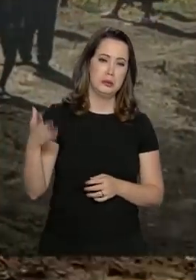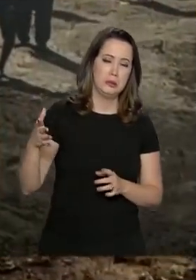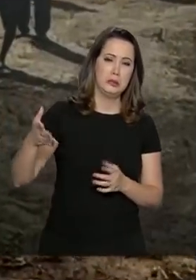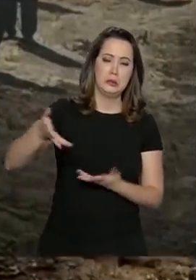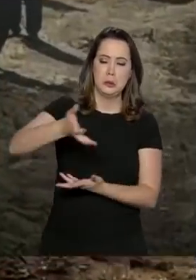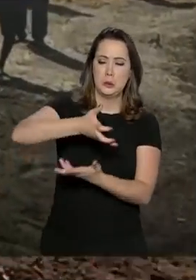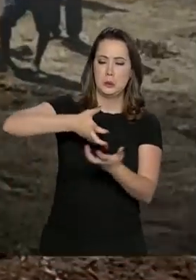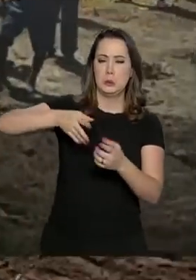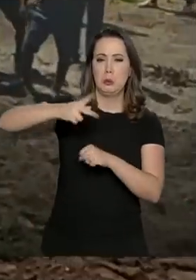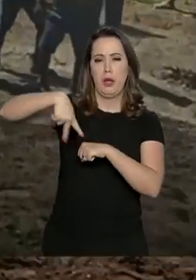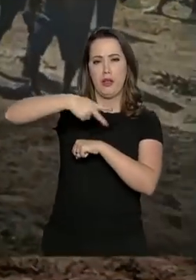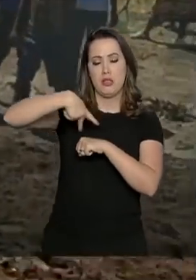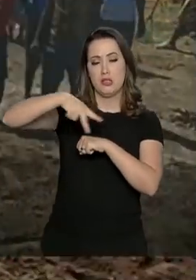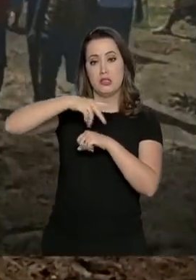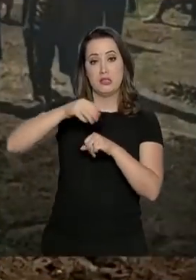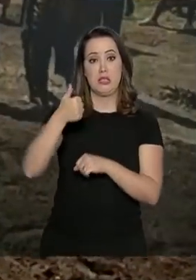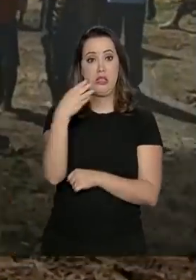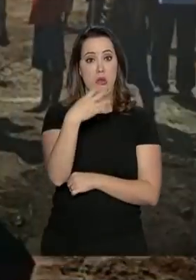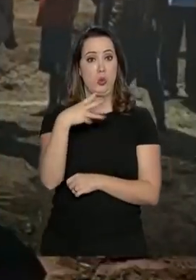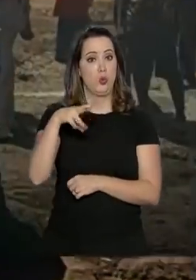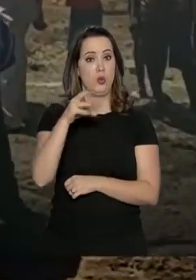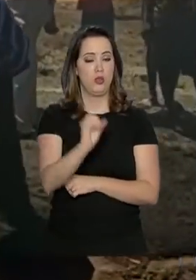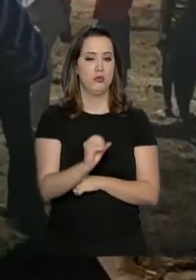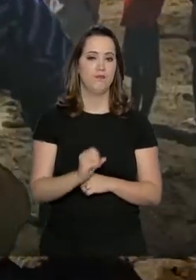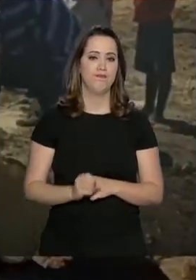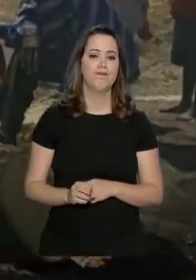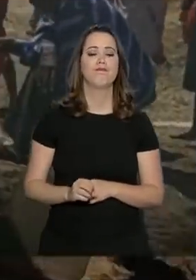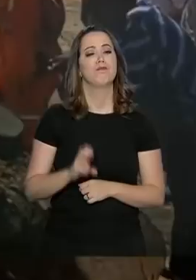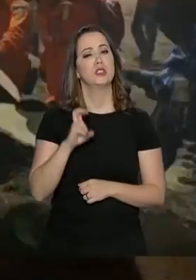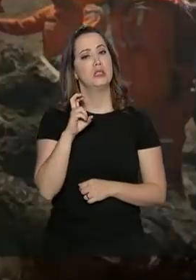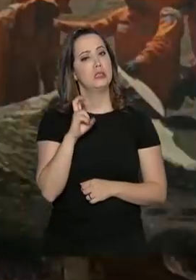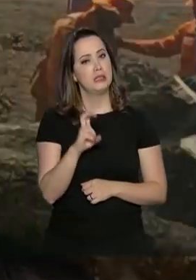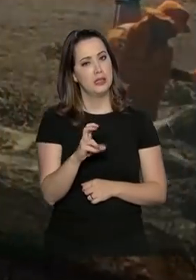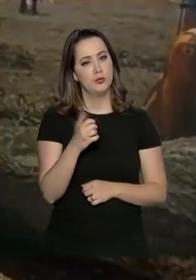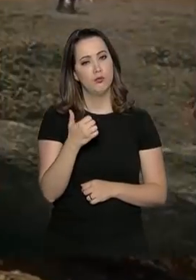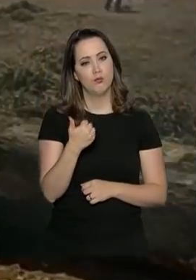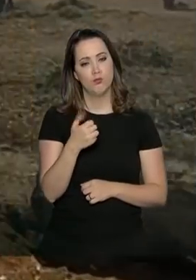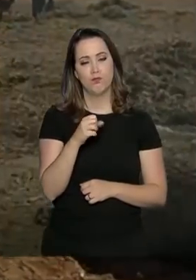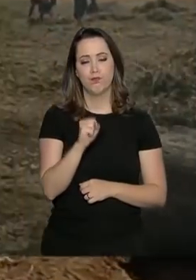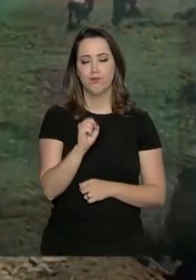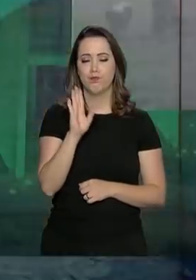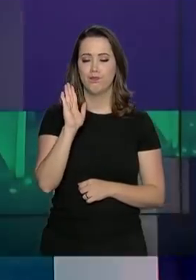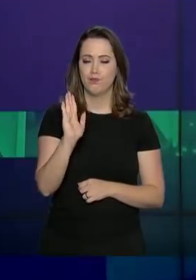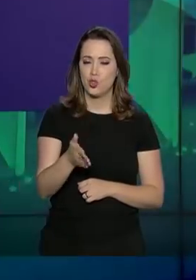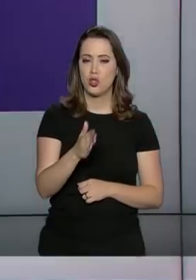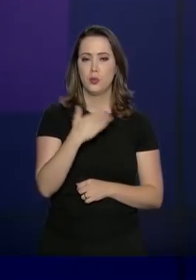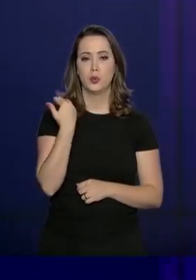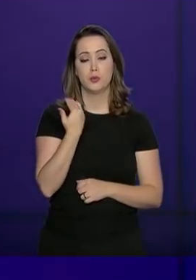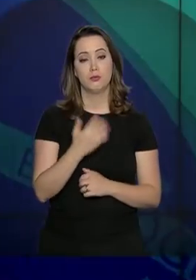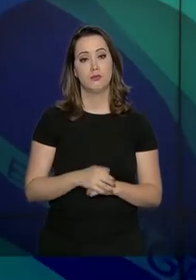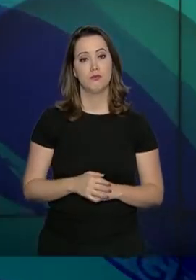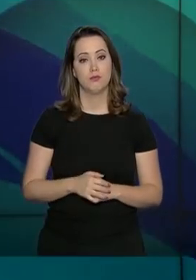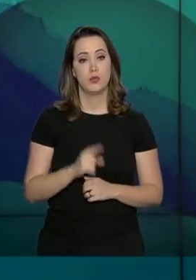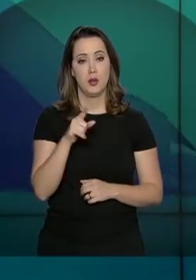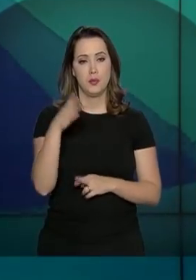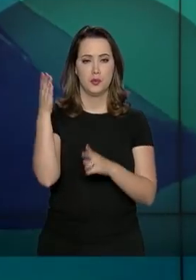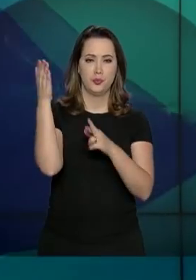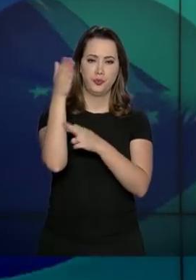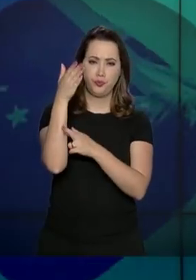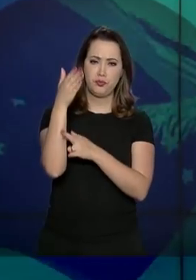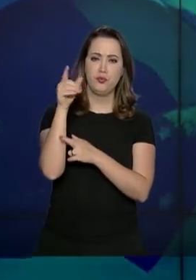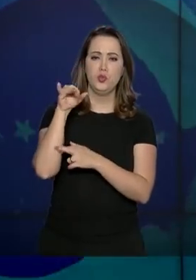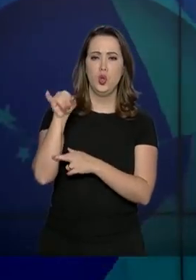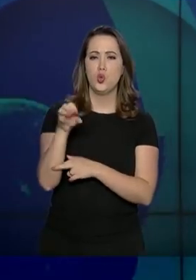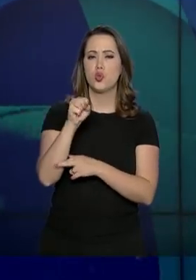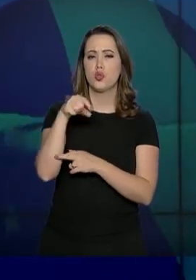Moçambique no dia 14 de março. 518 pessoas já morreram. E o chanceler moçambicano José